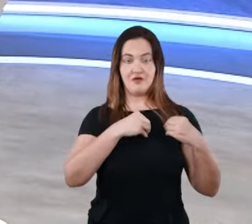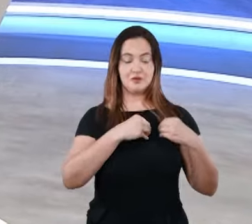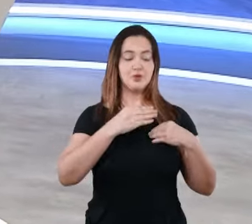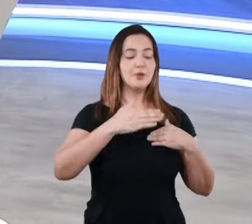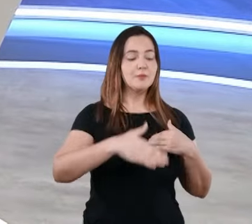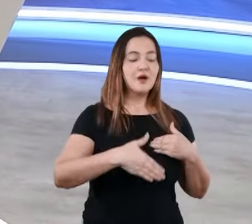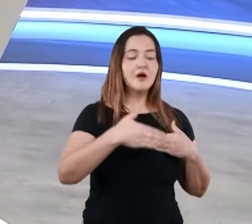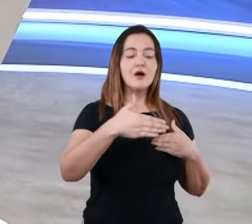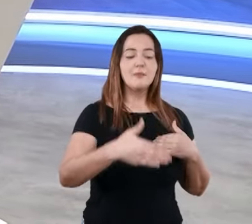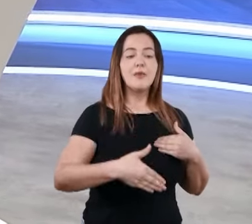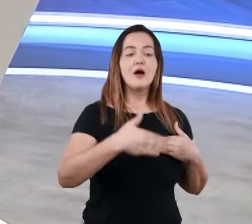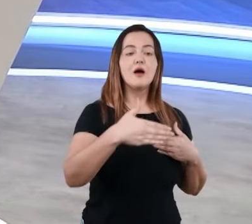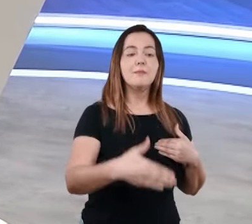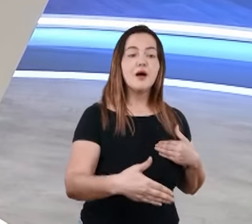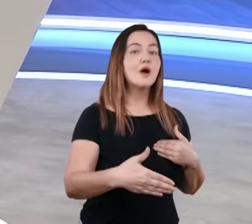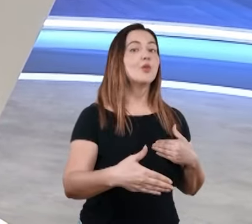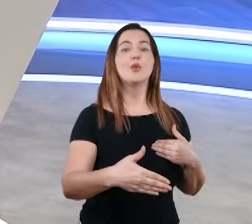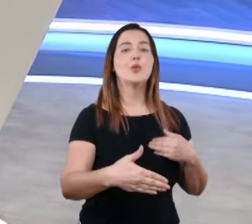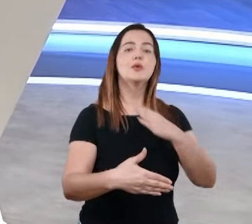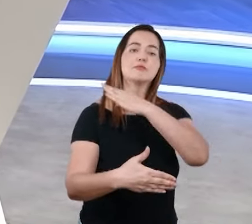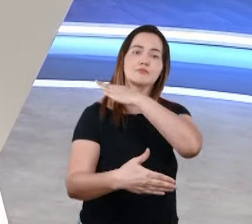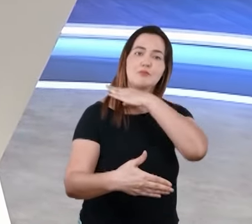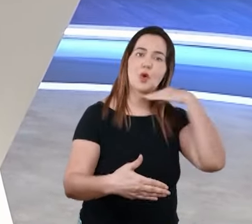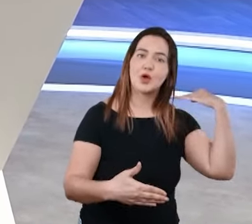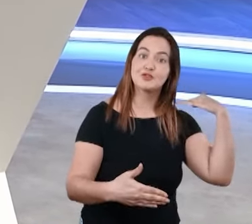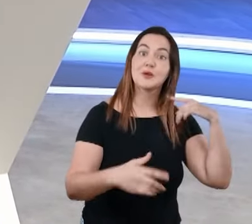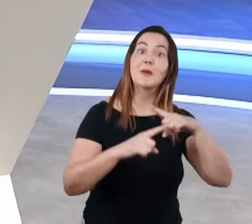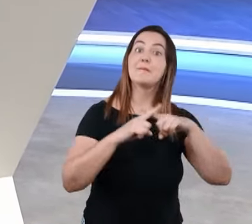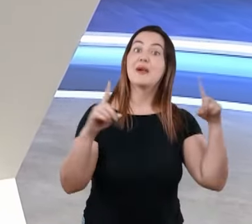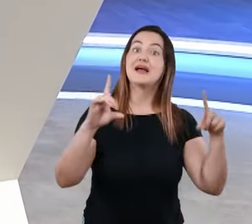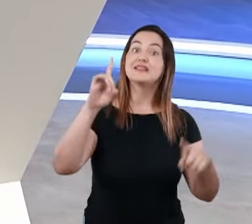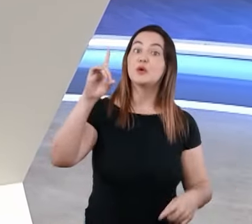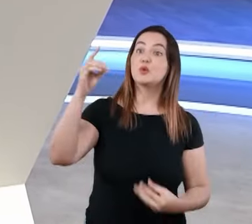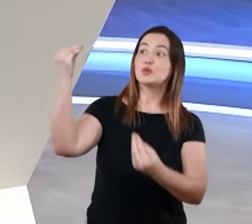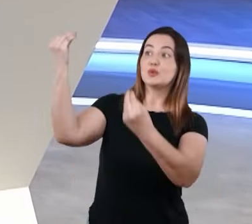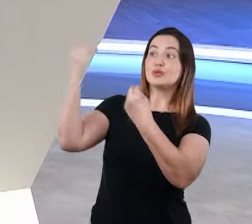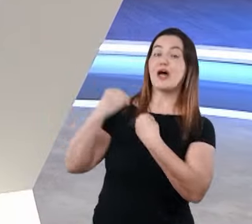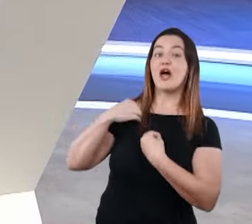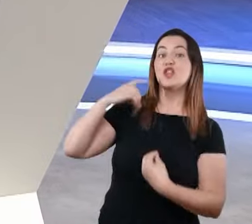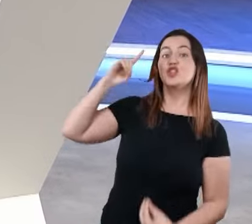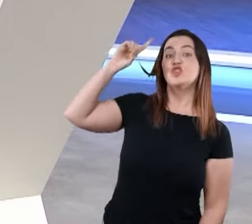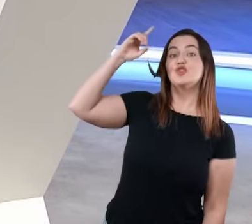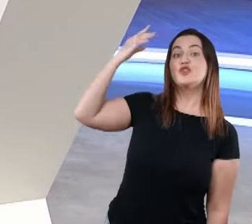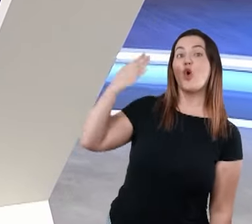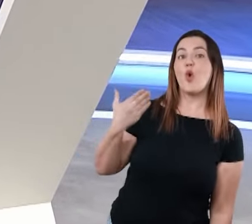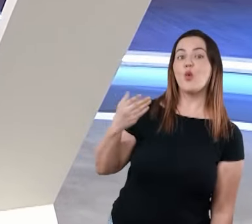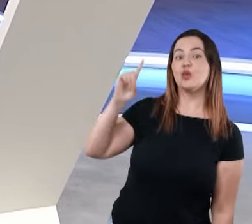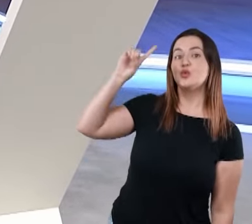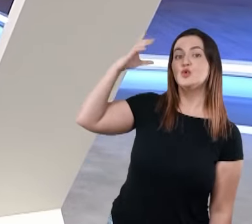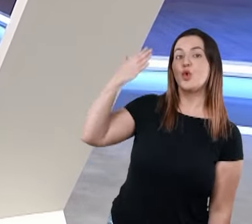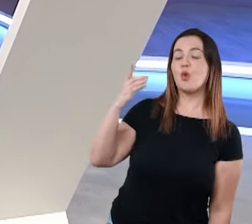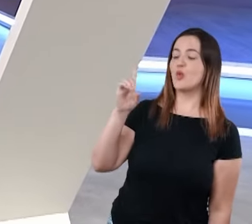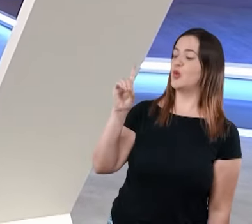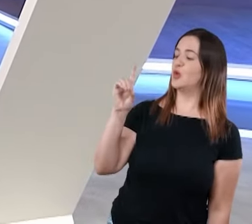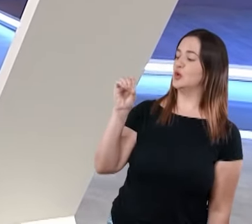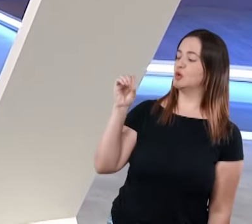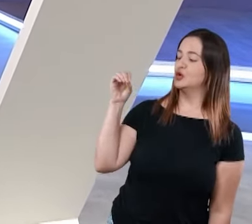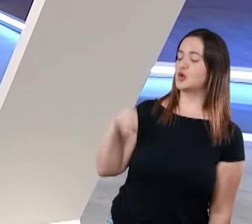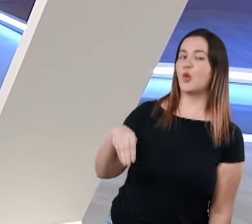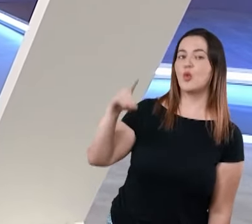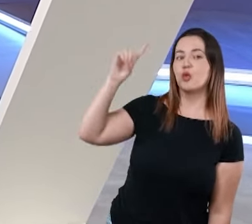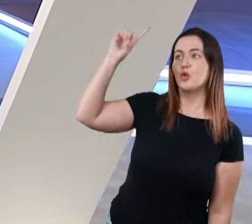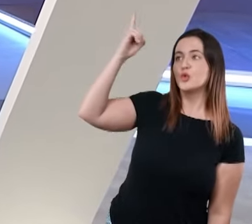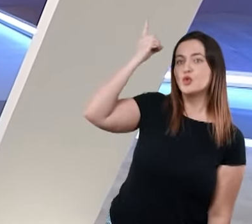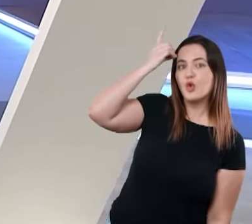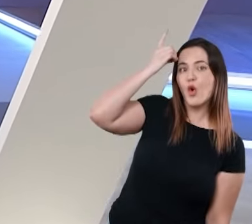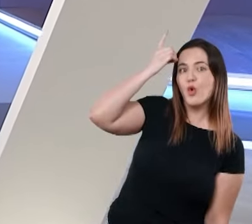salário para o pecado, há um dom que Deus nos dá. E esse dom é a vida eterna que eu posso ter em Cristo Jesus. Jesus, o pecado é um problema,